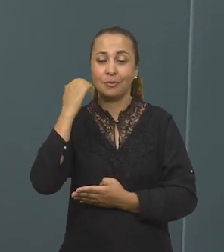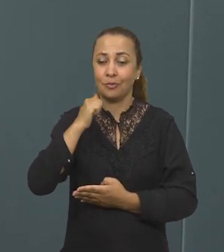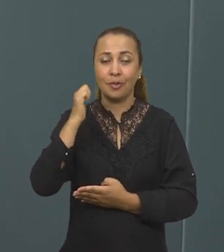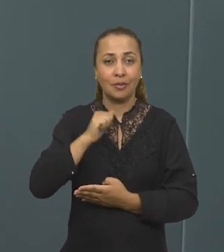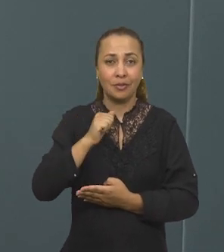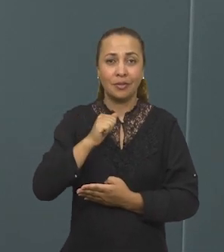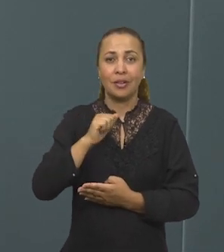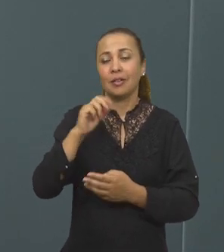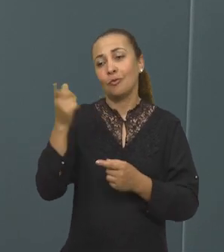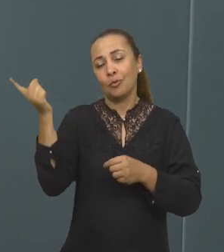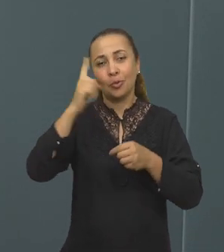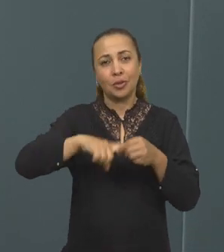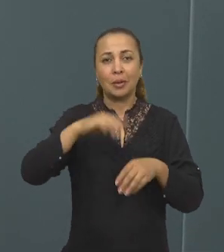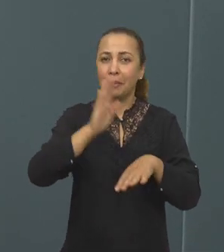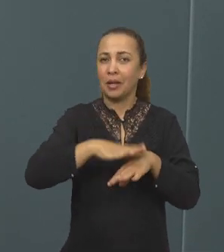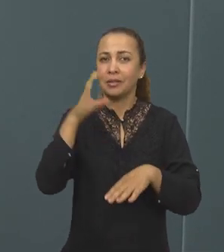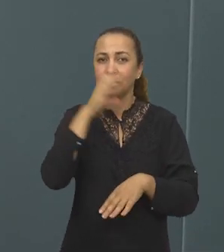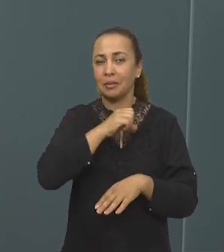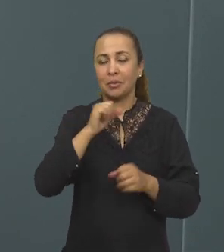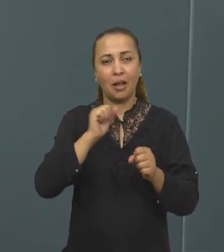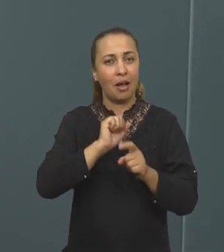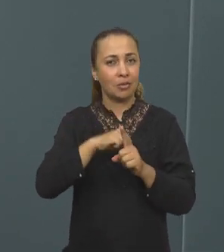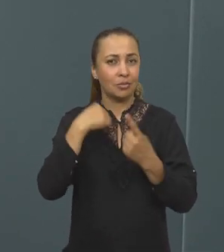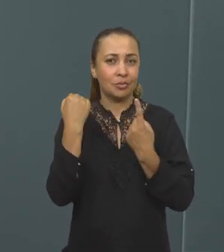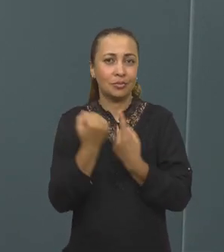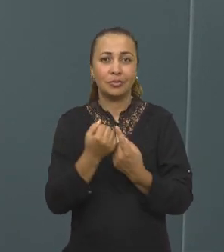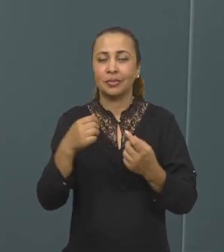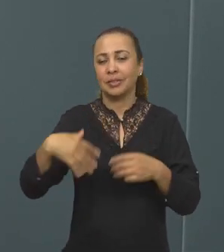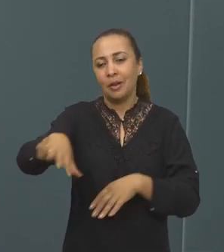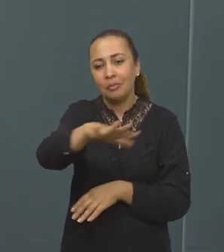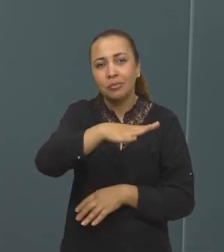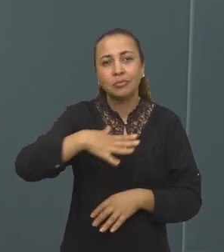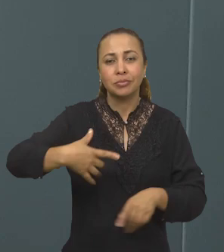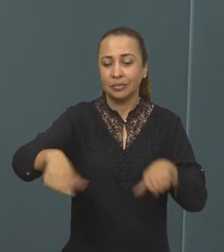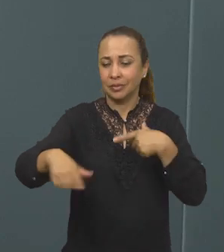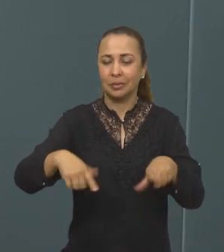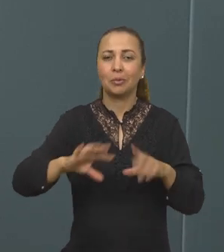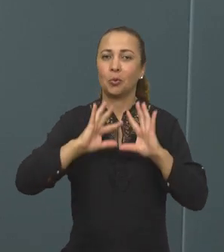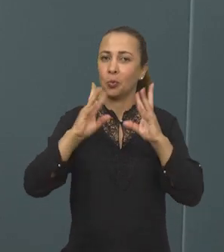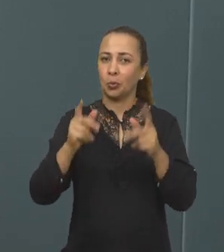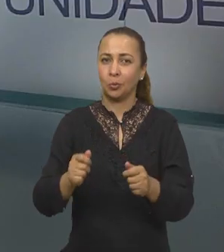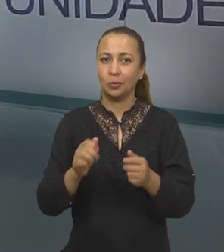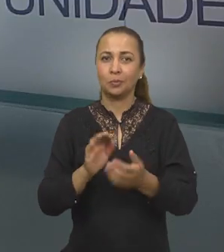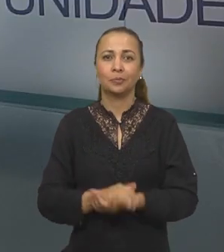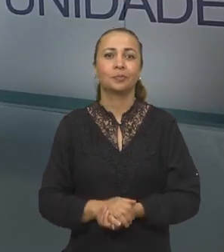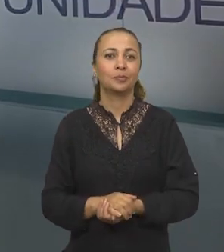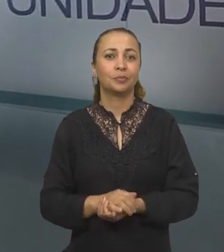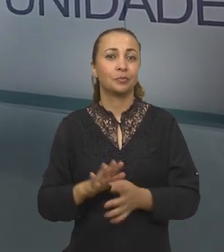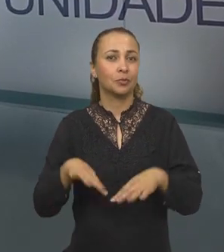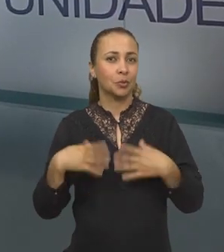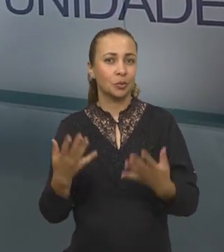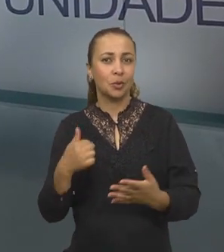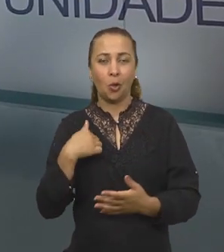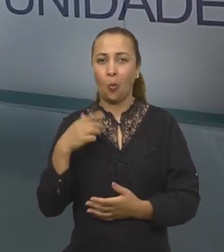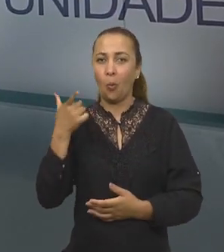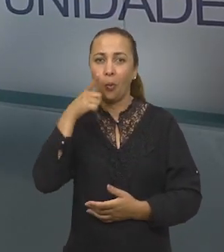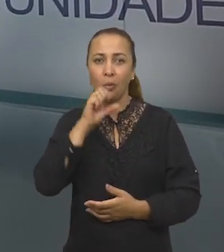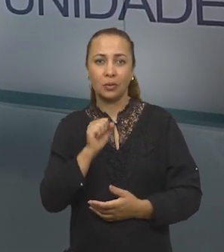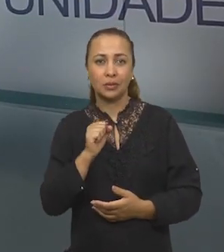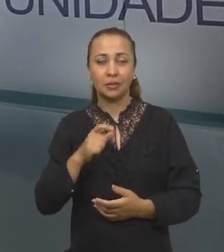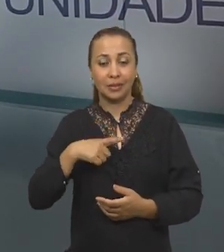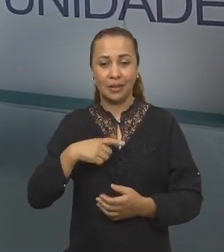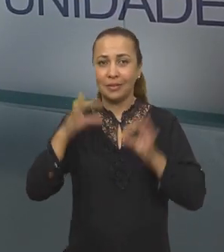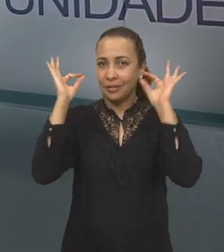tendo um retorno mais rápido à sociedade e ao seu ambiente de trabalho como um todo. Quando eu consigo dar mais